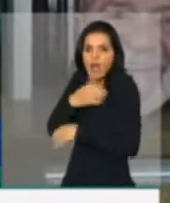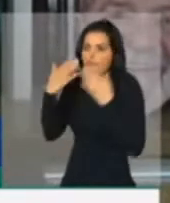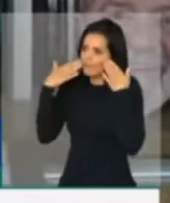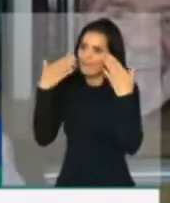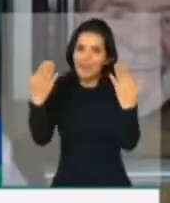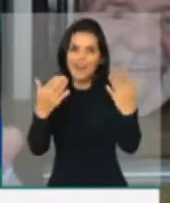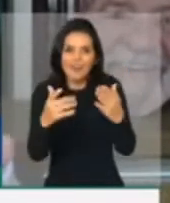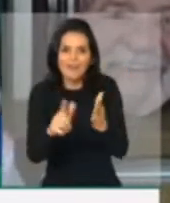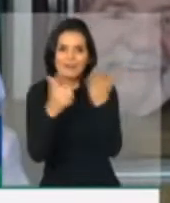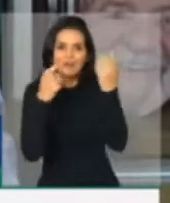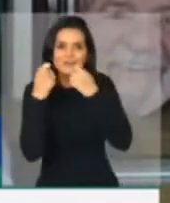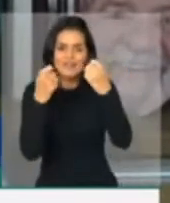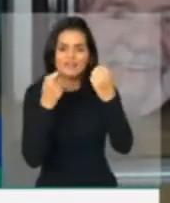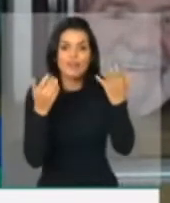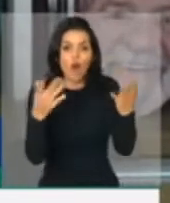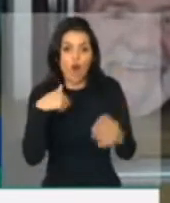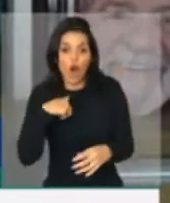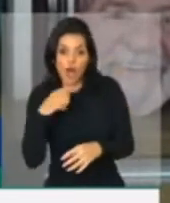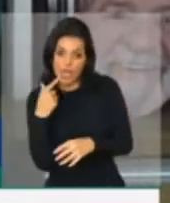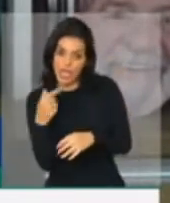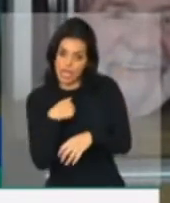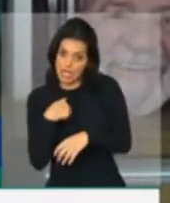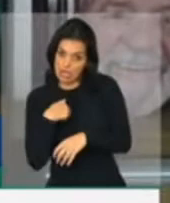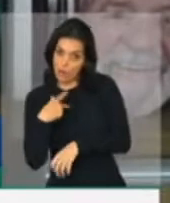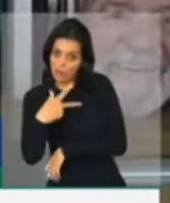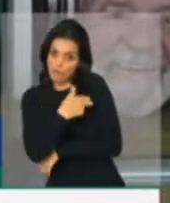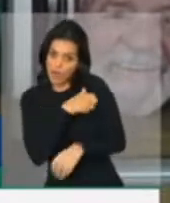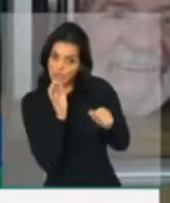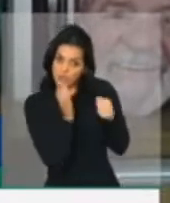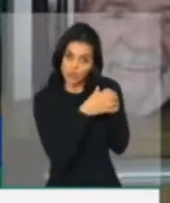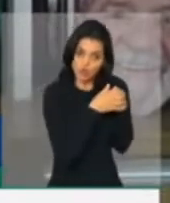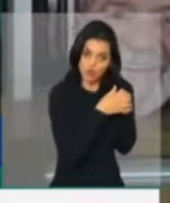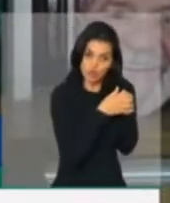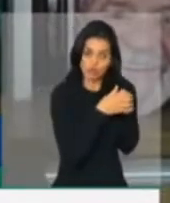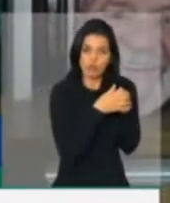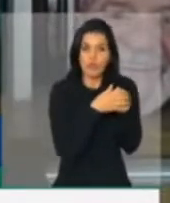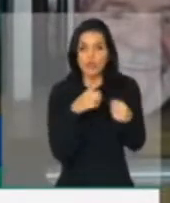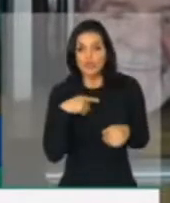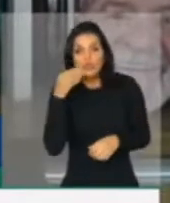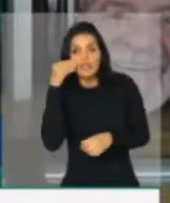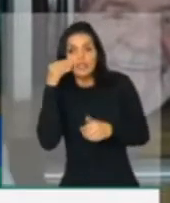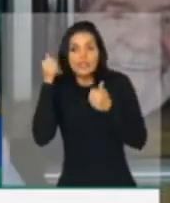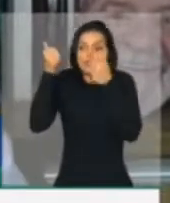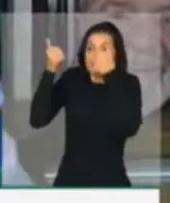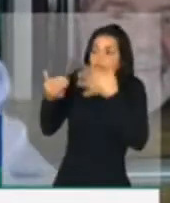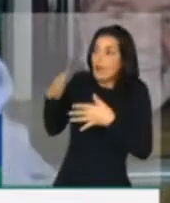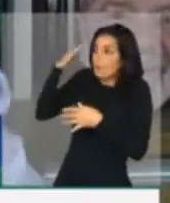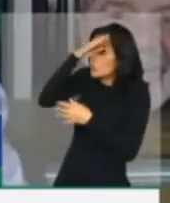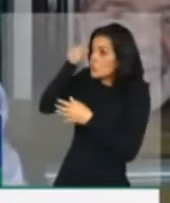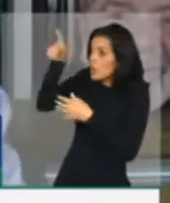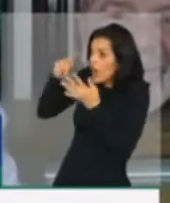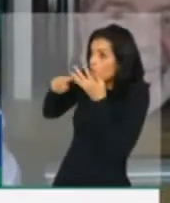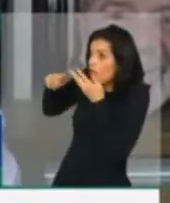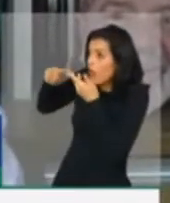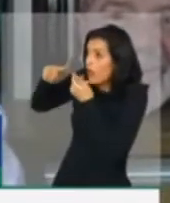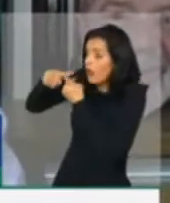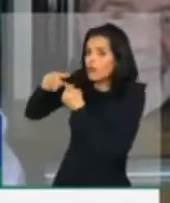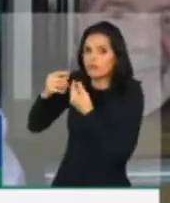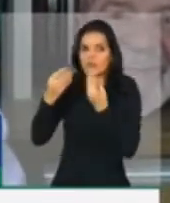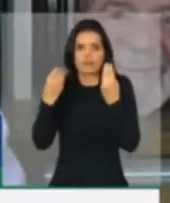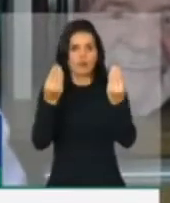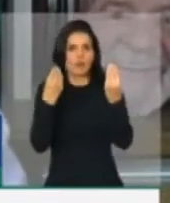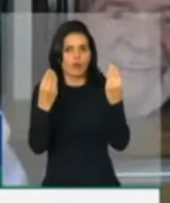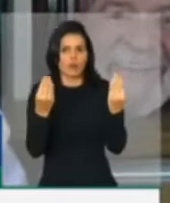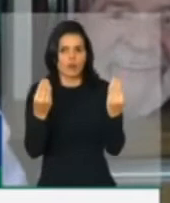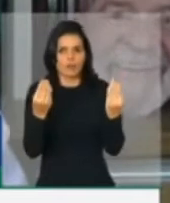Olha, eu me vacinei escondido. E estou tentando explicar para o Bolsonaro. Gente, isso é uma espécie de operação